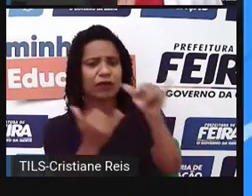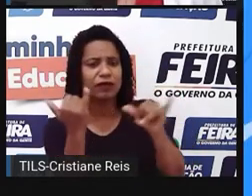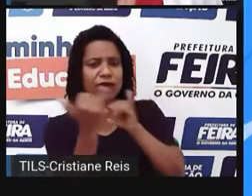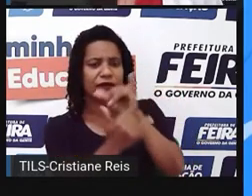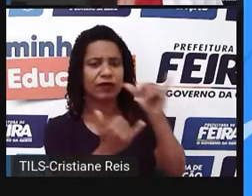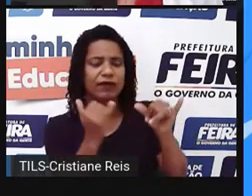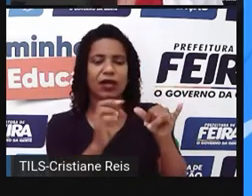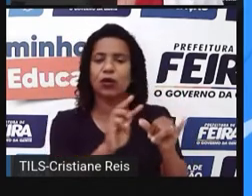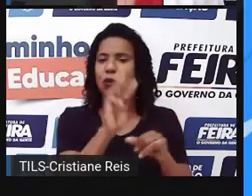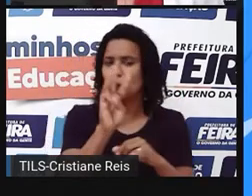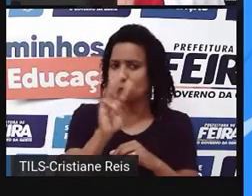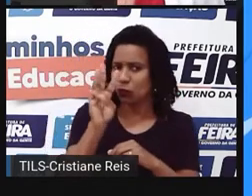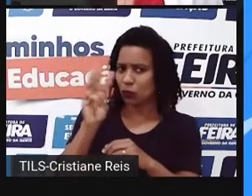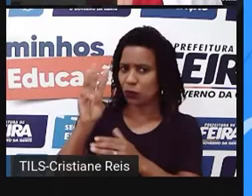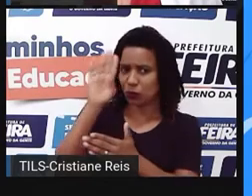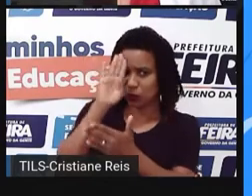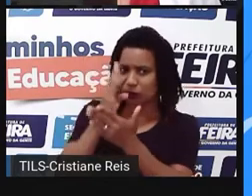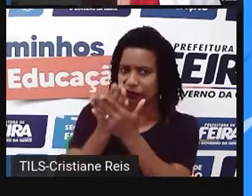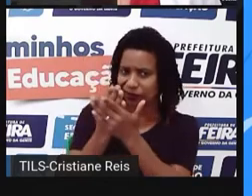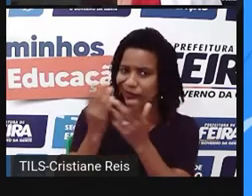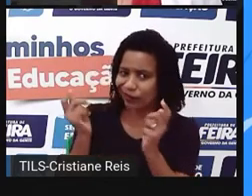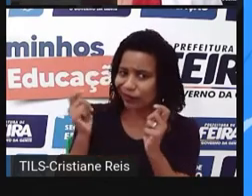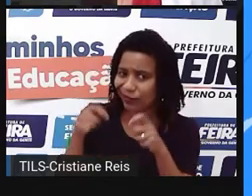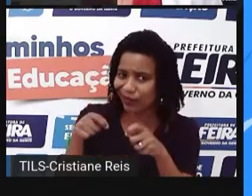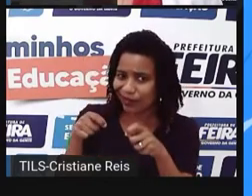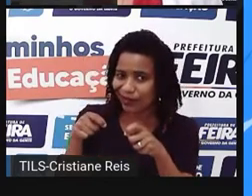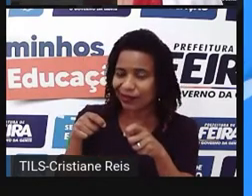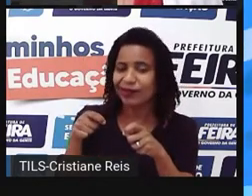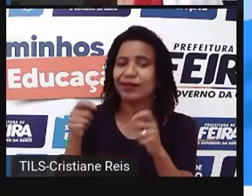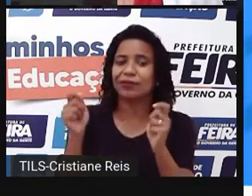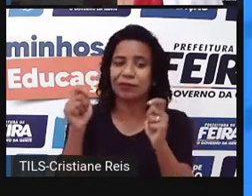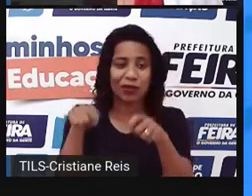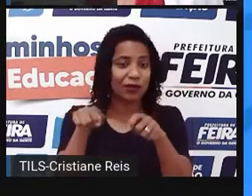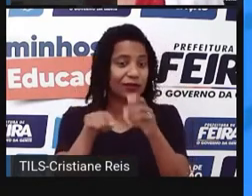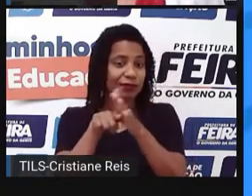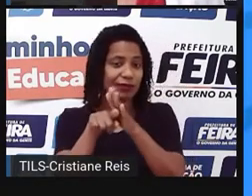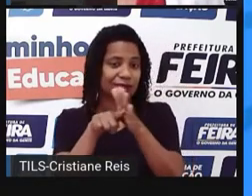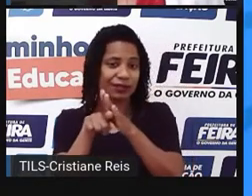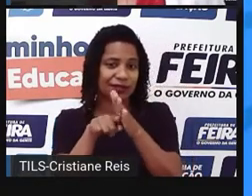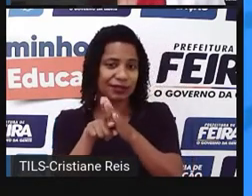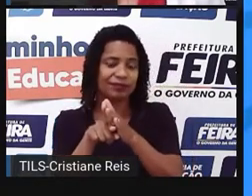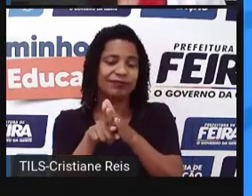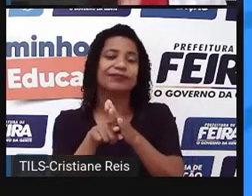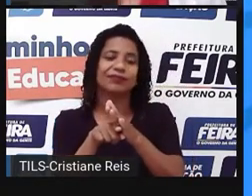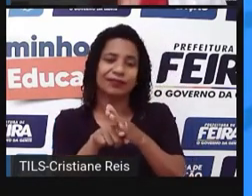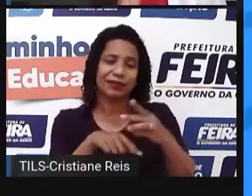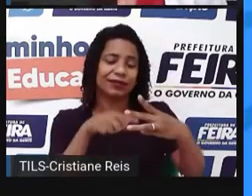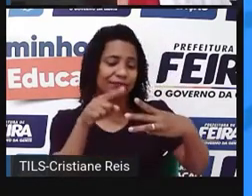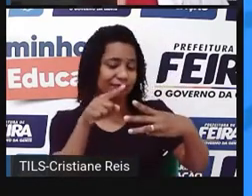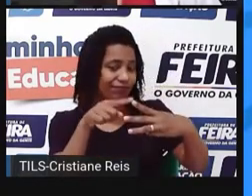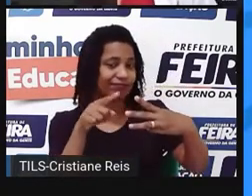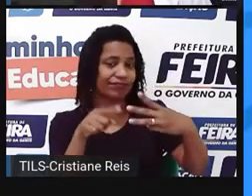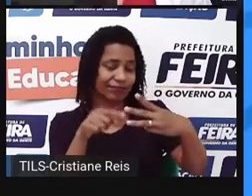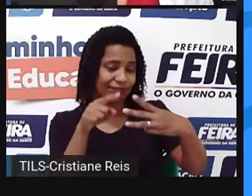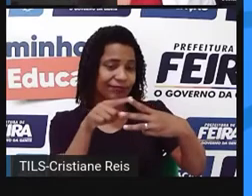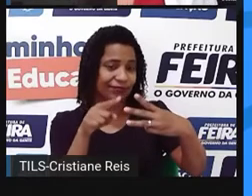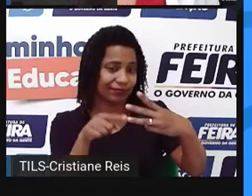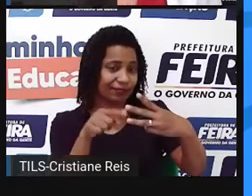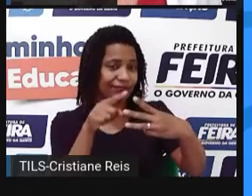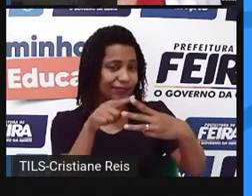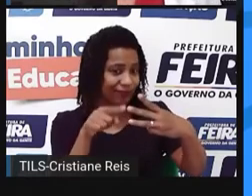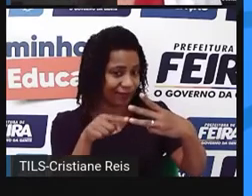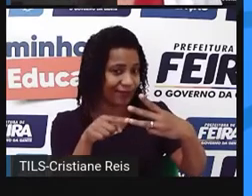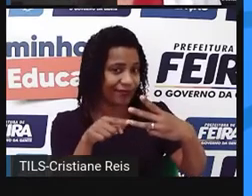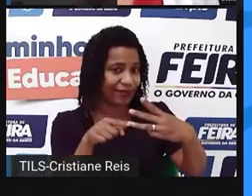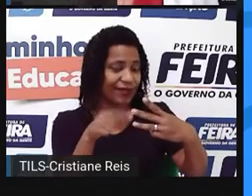realmente ele é confiável. Então, justamente aqui, a opção correta seria você fazer as duas coisas. Checar